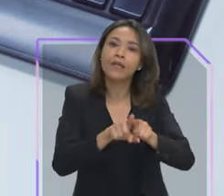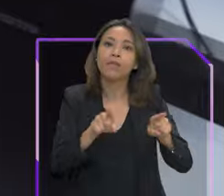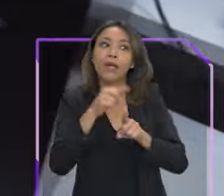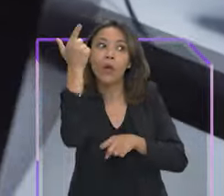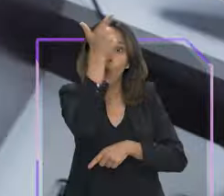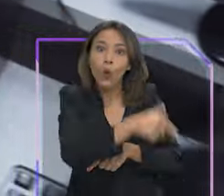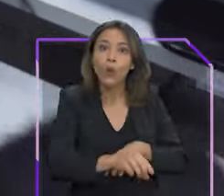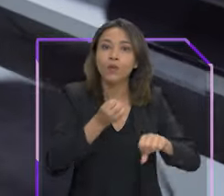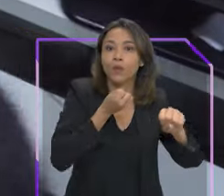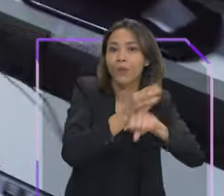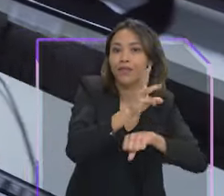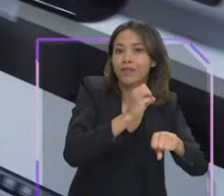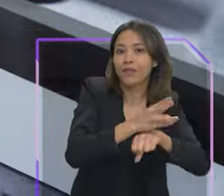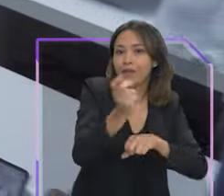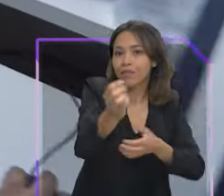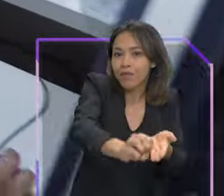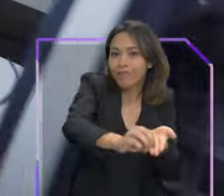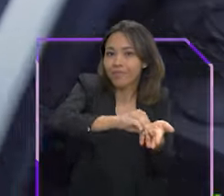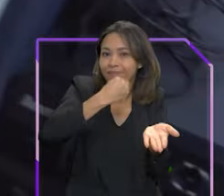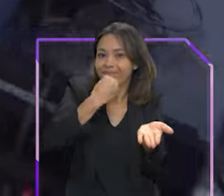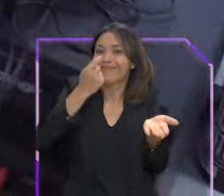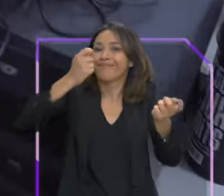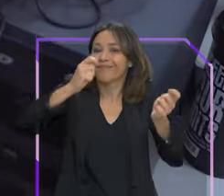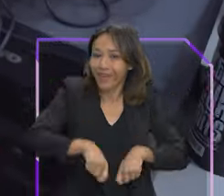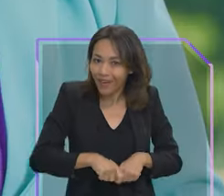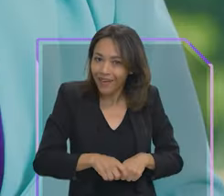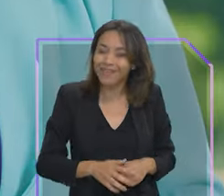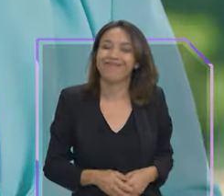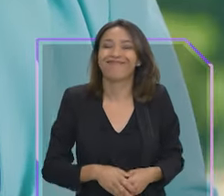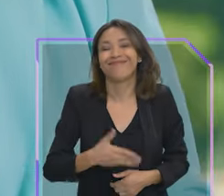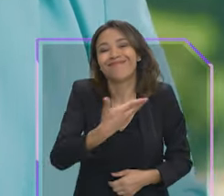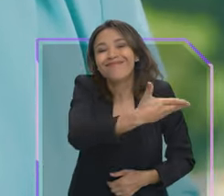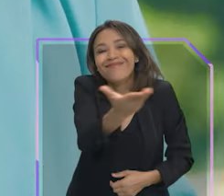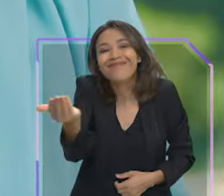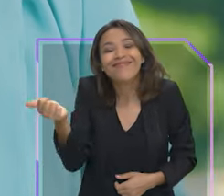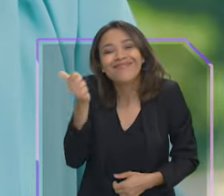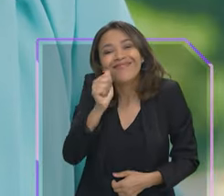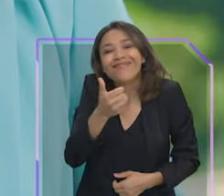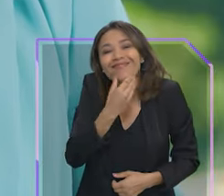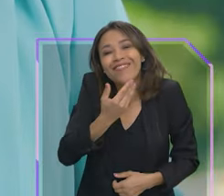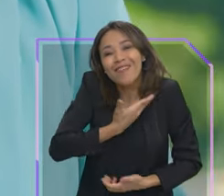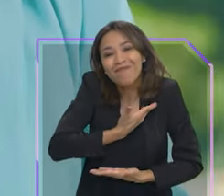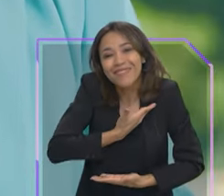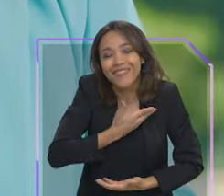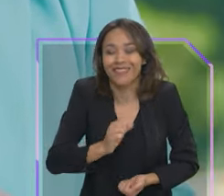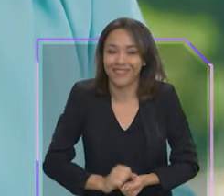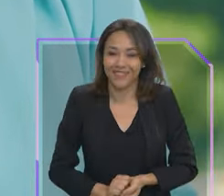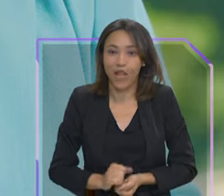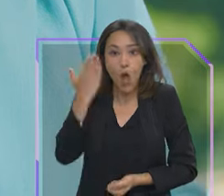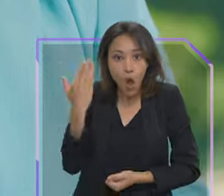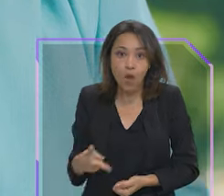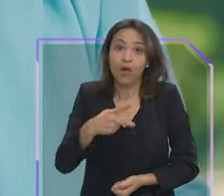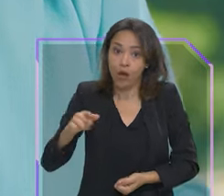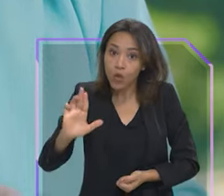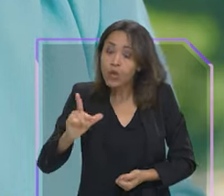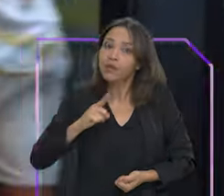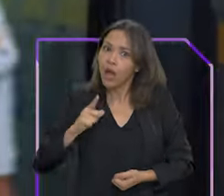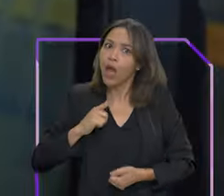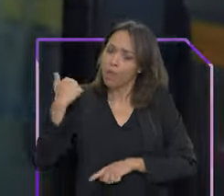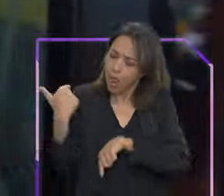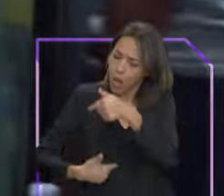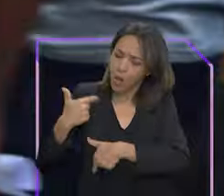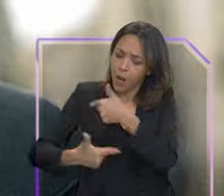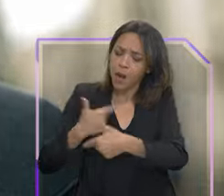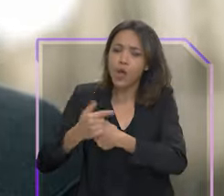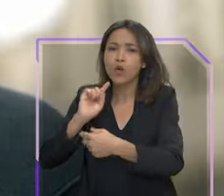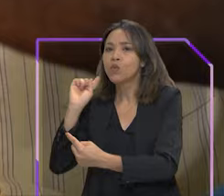acionar o canal enviando uma mensagem de WhatsApp. Minhas amigas e meus amigos, o presidente Lula tem trabalhado para